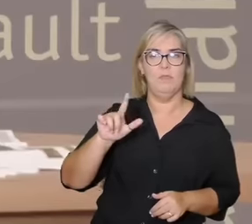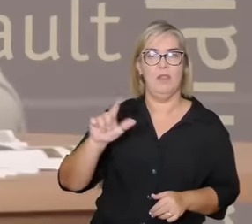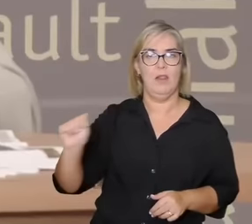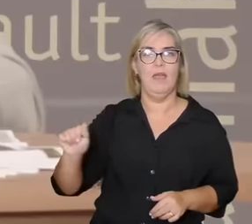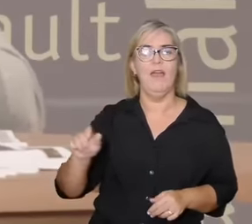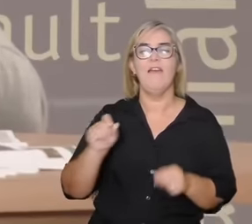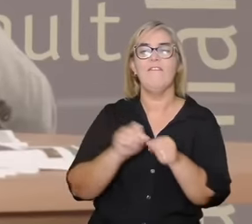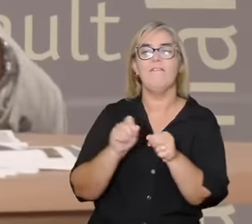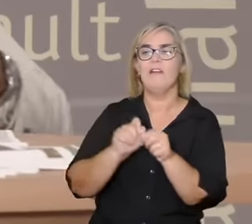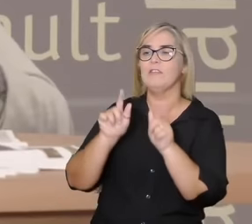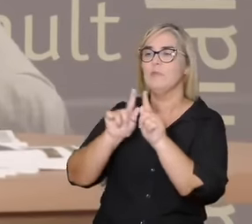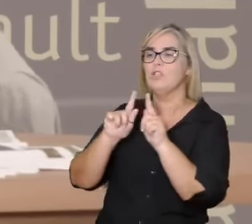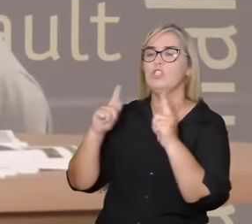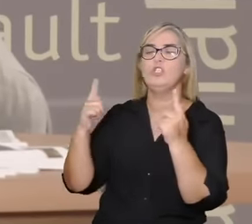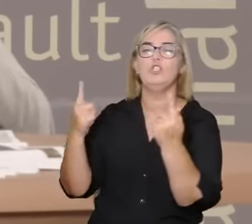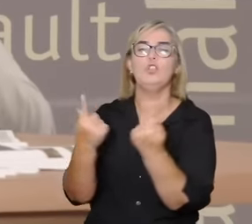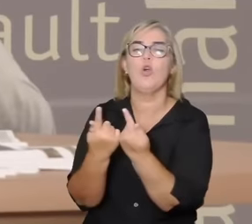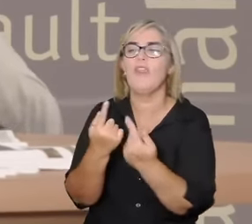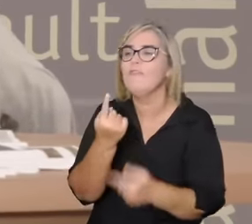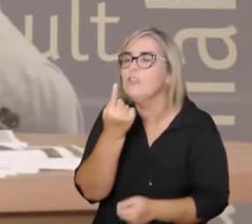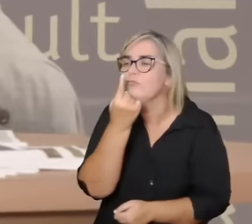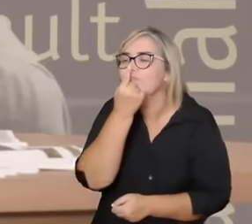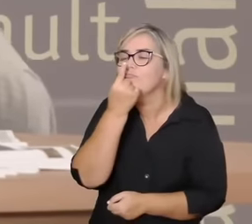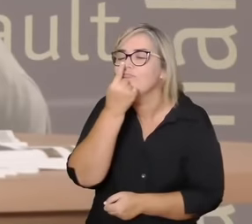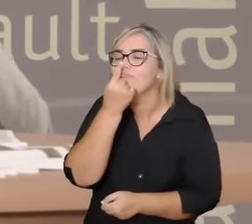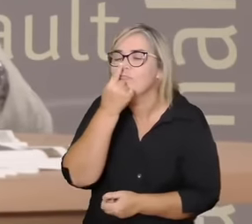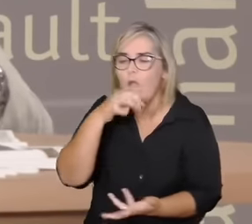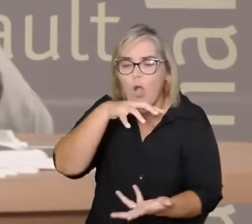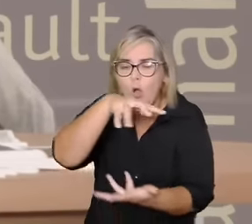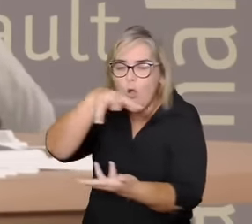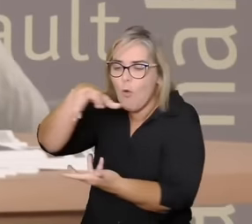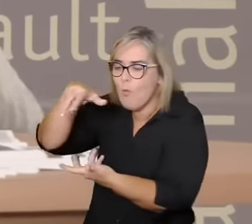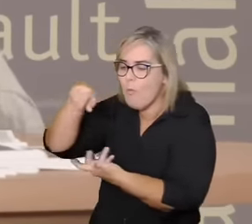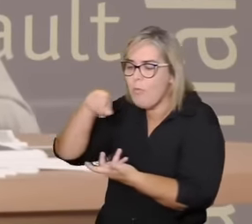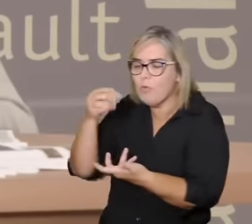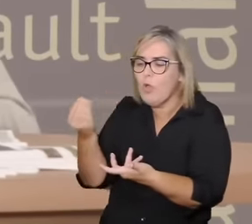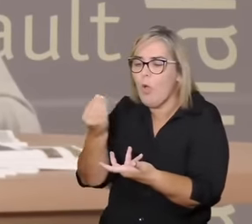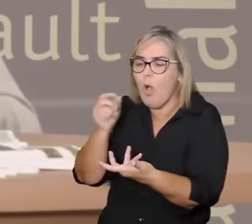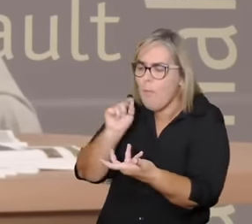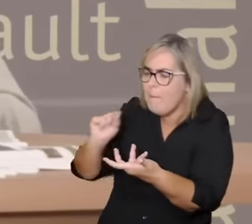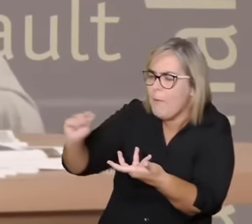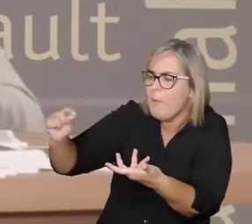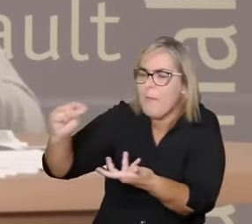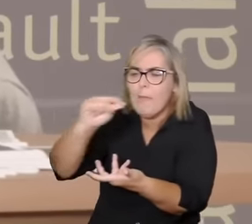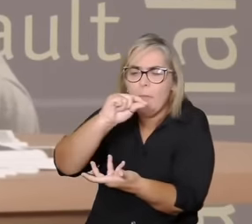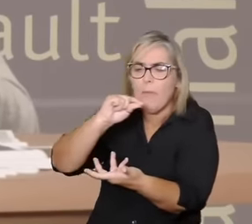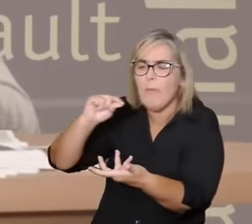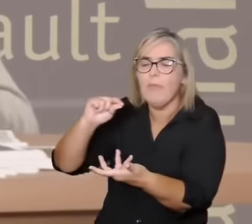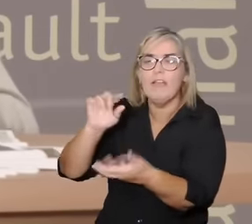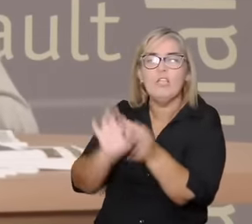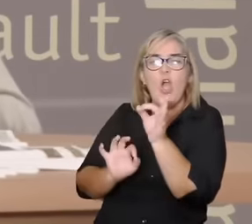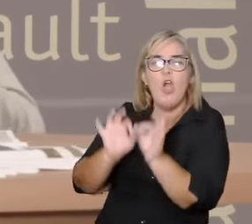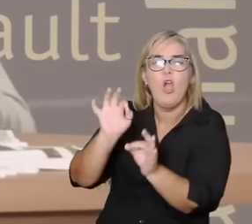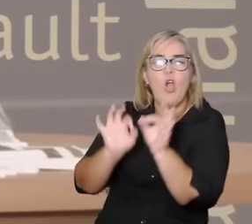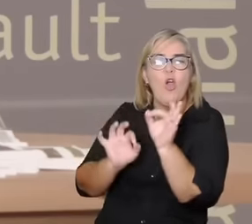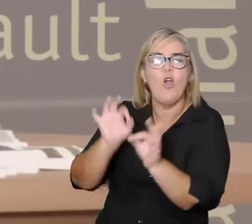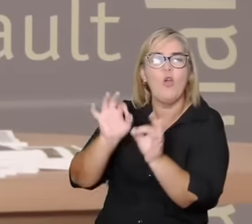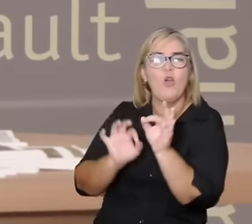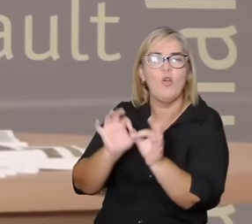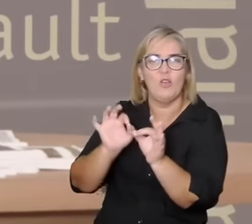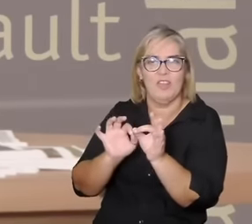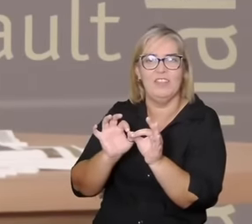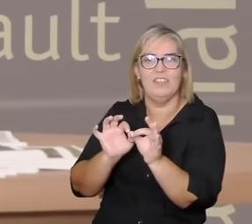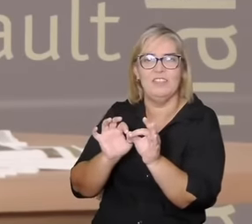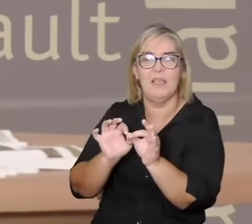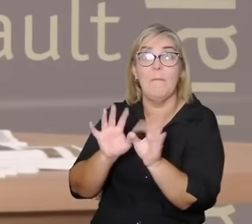a natureza o mundo se organiza sempre a partir da dinâmica dos quatro